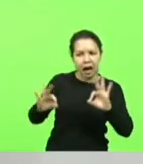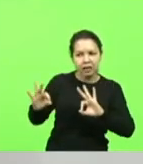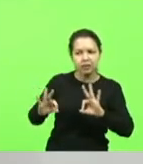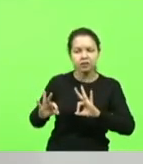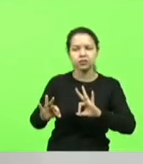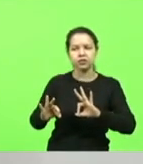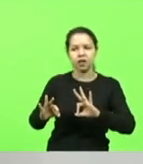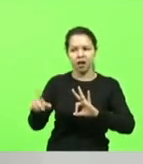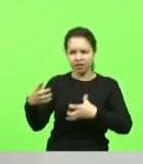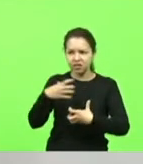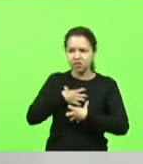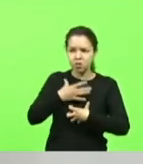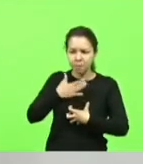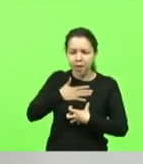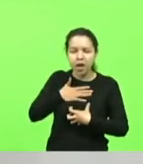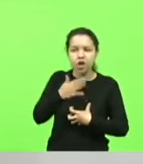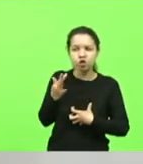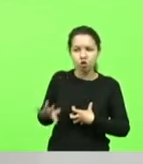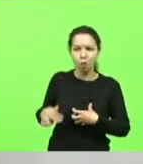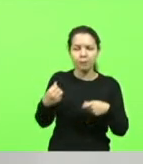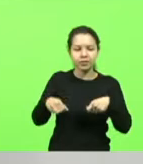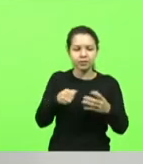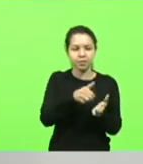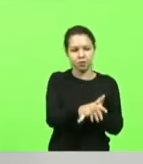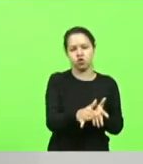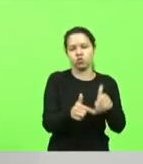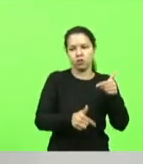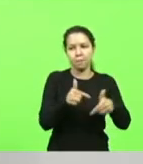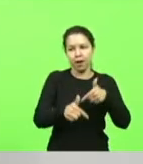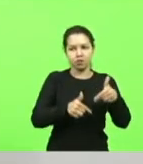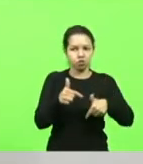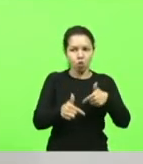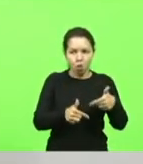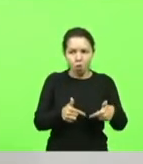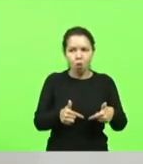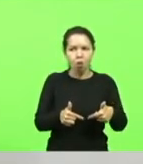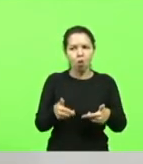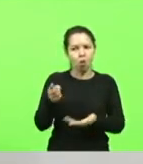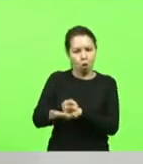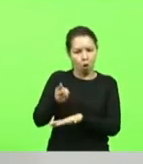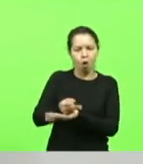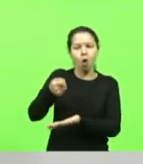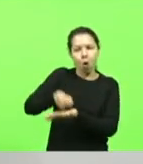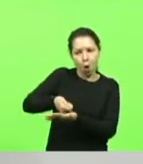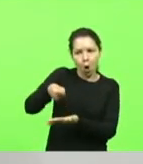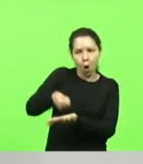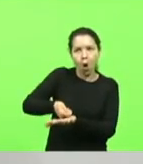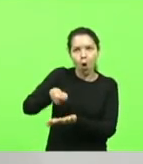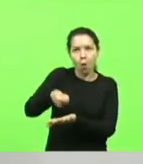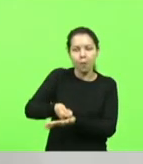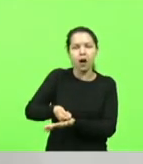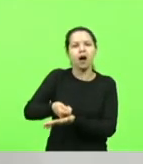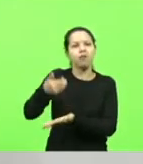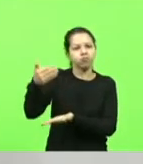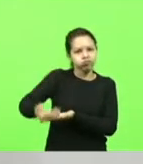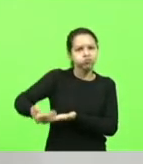sentiu a minha dor de ter que demitir um funcionário. E mesmo assim, cobrava insistentemente